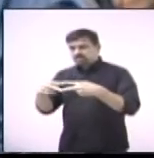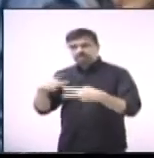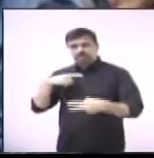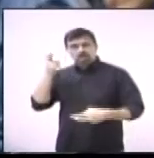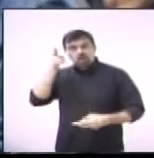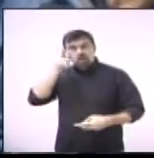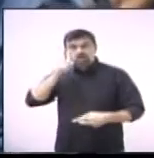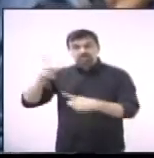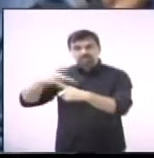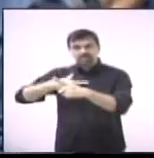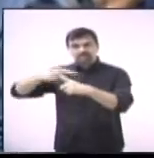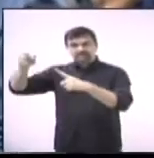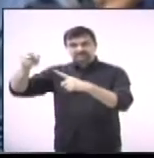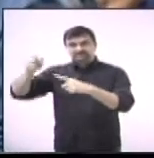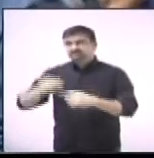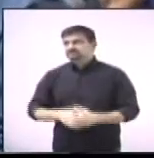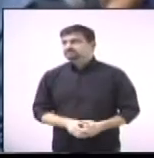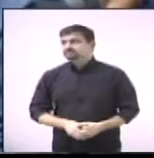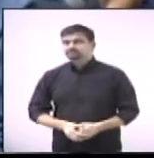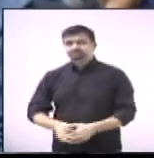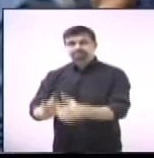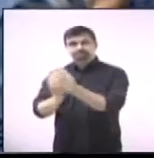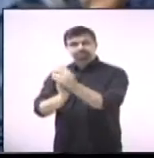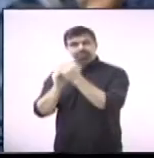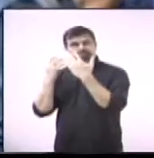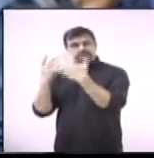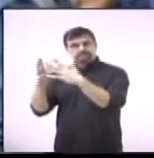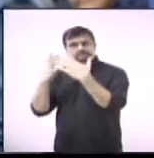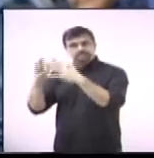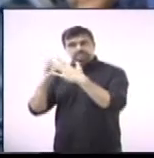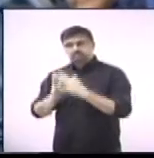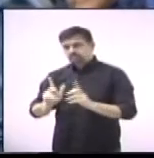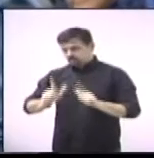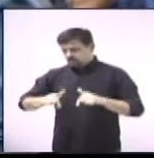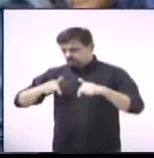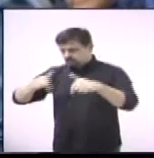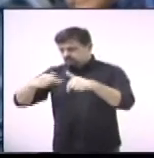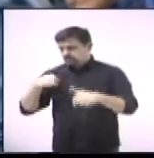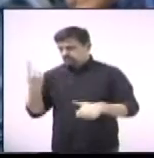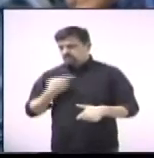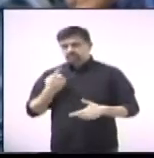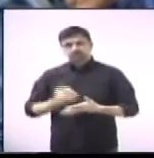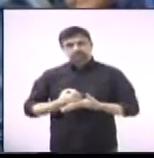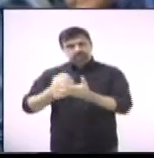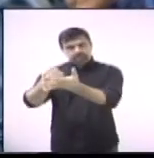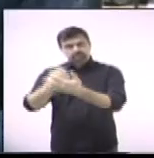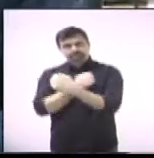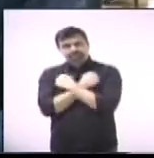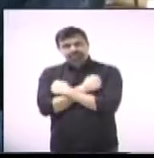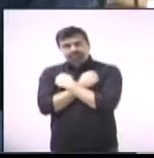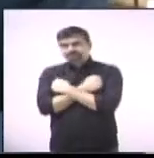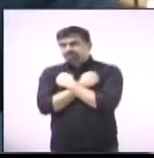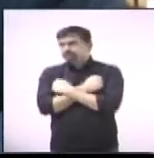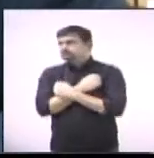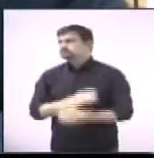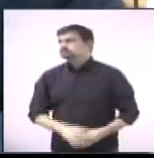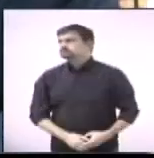o nome da nossa cidade para fora do município. Parabéns, continue sua jornada aí e pode contar conosco aqui. Grande abraço.